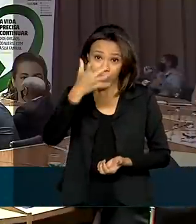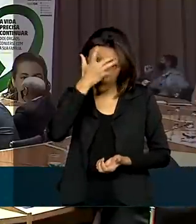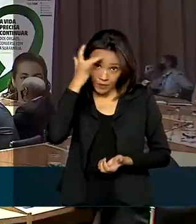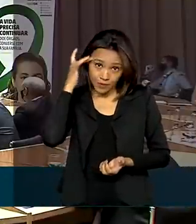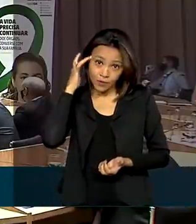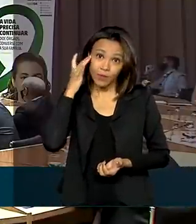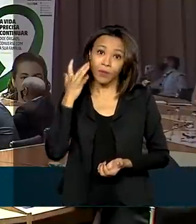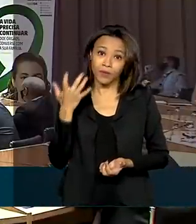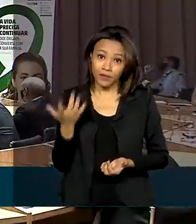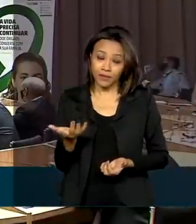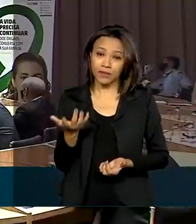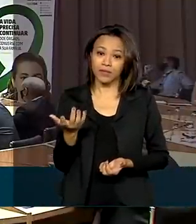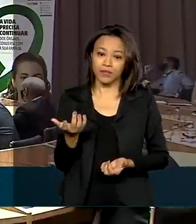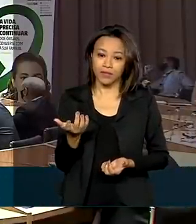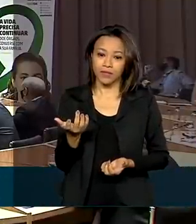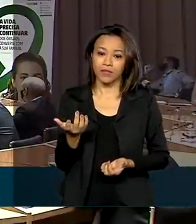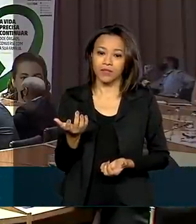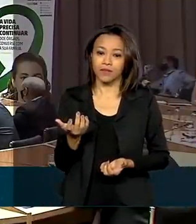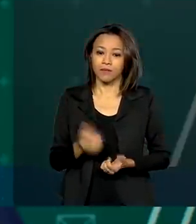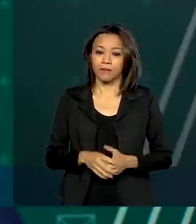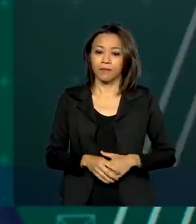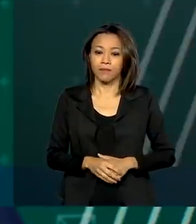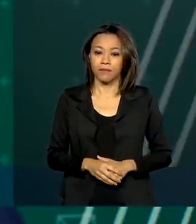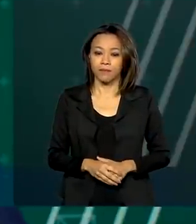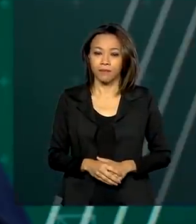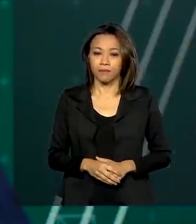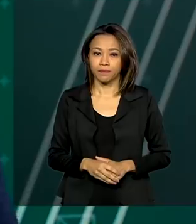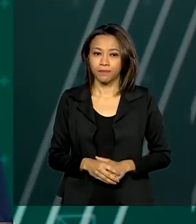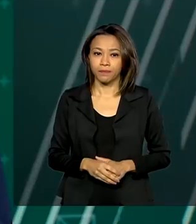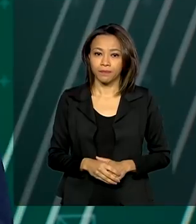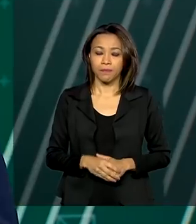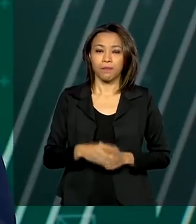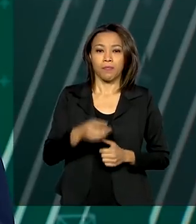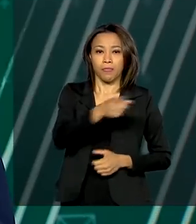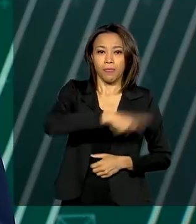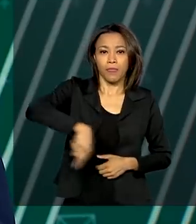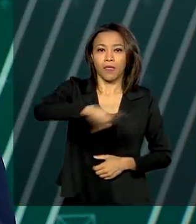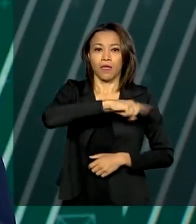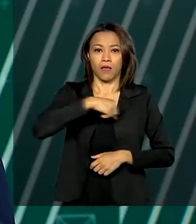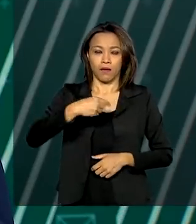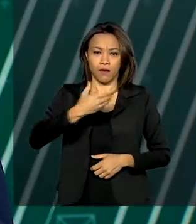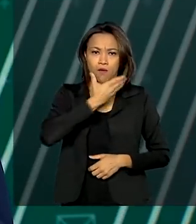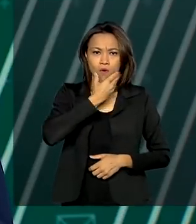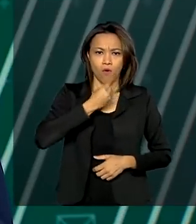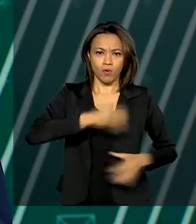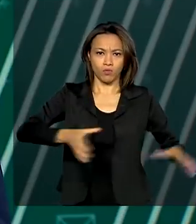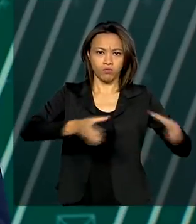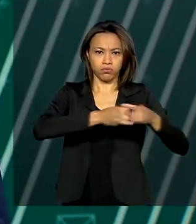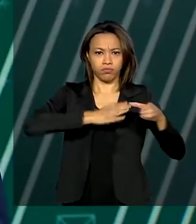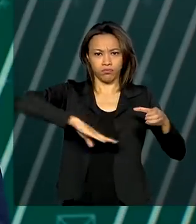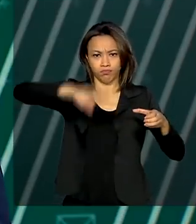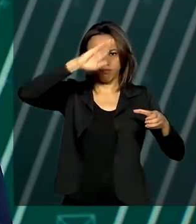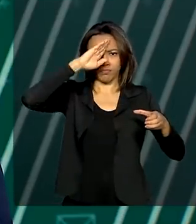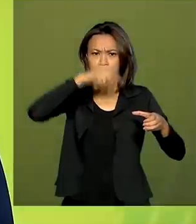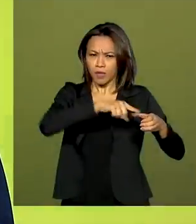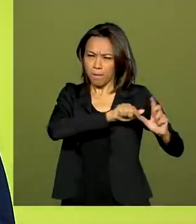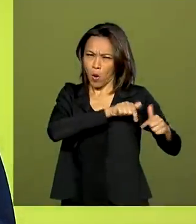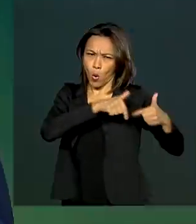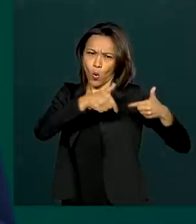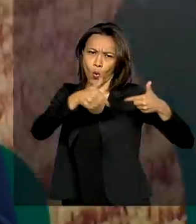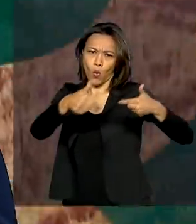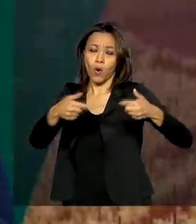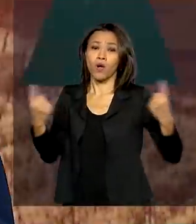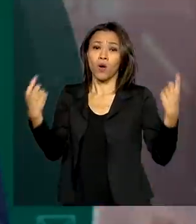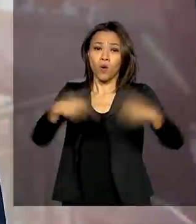favorável, foi muito bonito. Homens da Força Nacional atuam no combate aos incêndios no